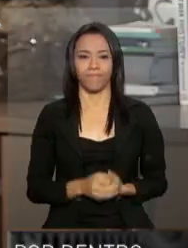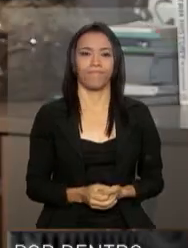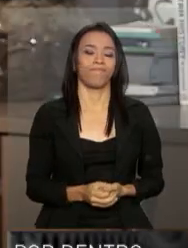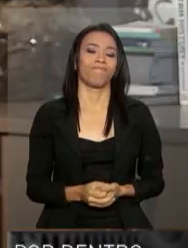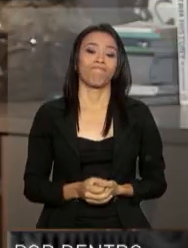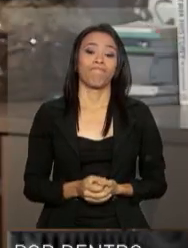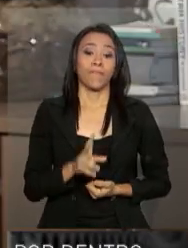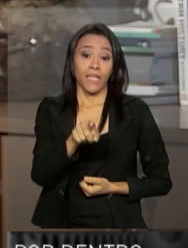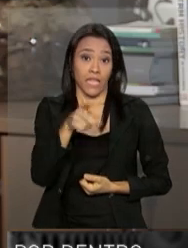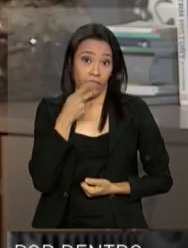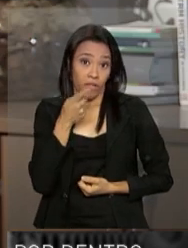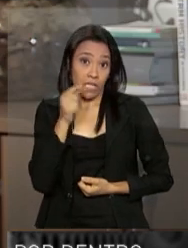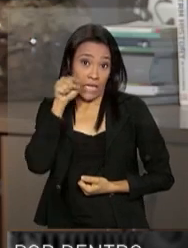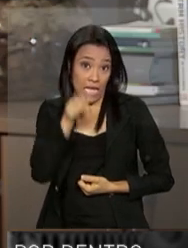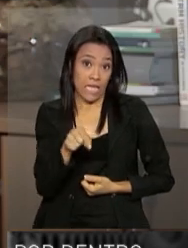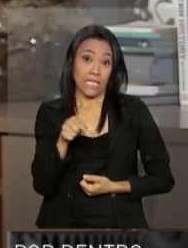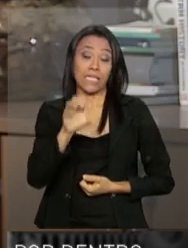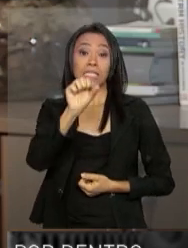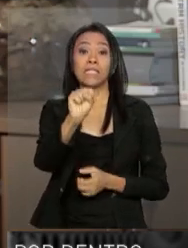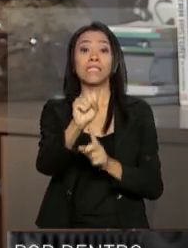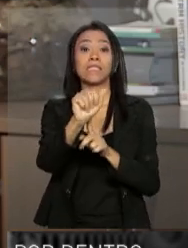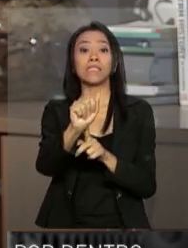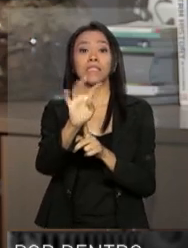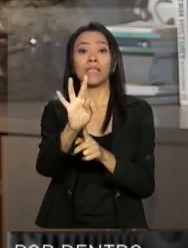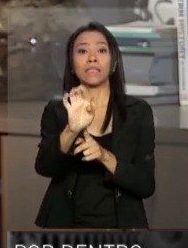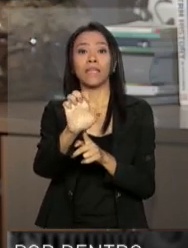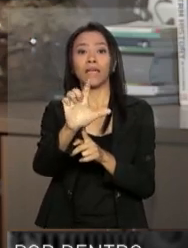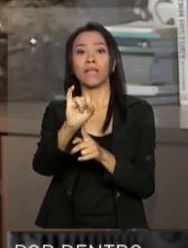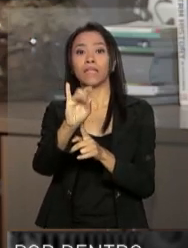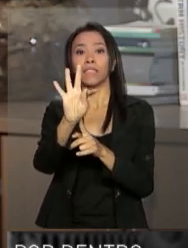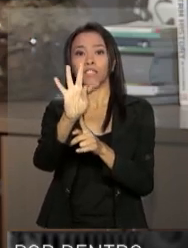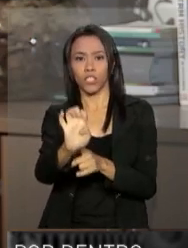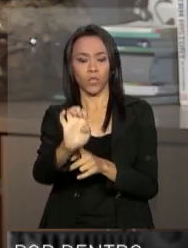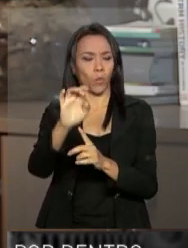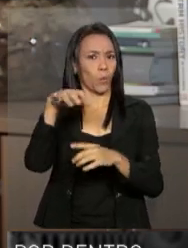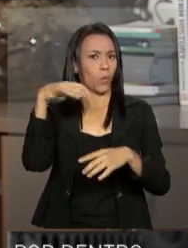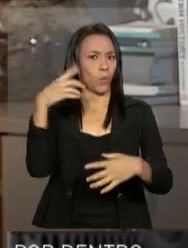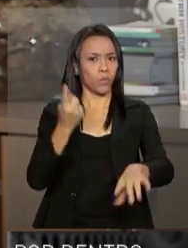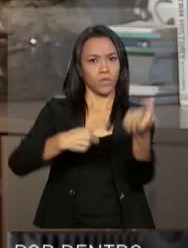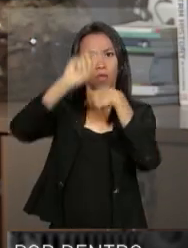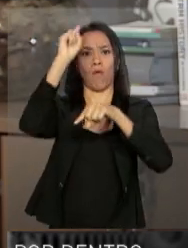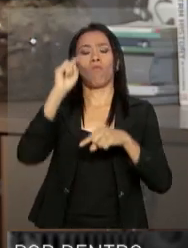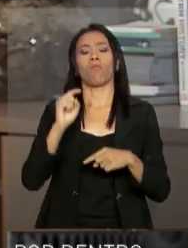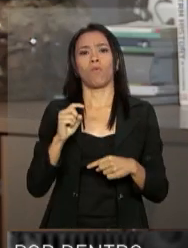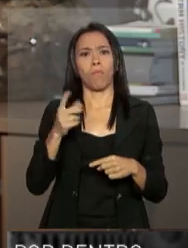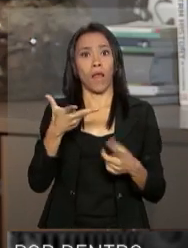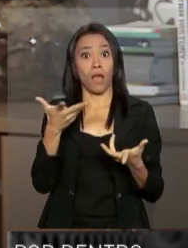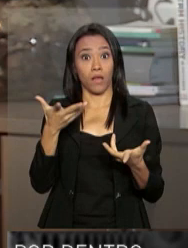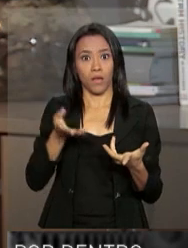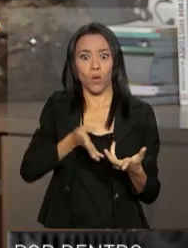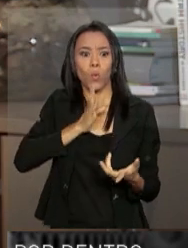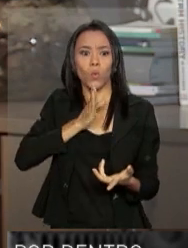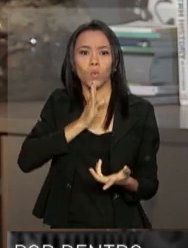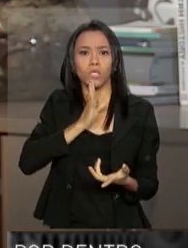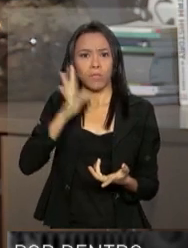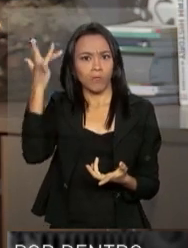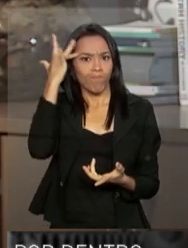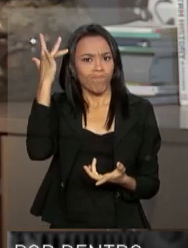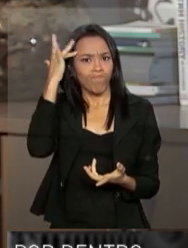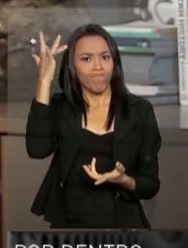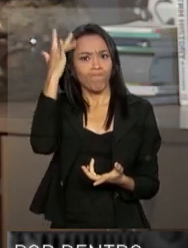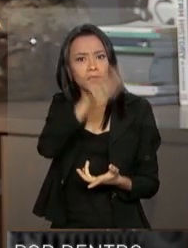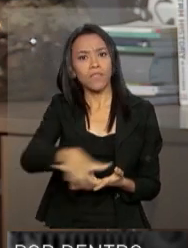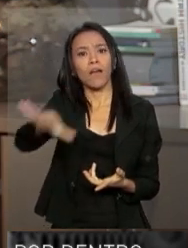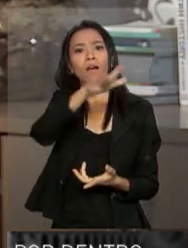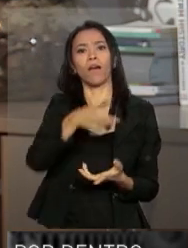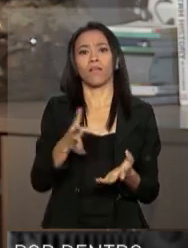Esse satélite representa para nós três coisas. Em primeiro lugar, um grande salto tecnológico para dominar a tecnologia de satélite, em